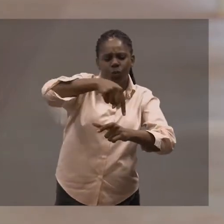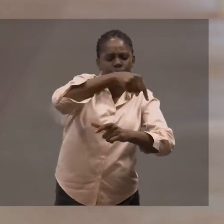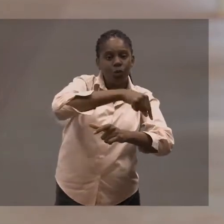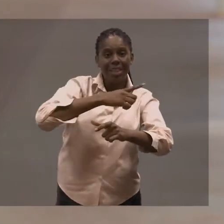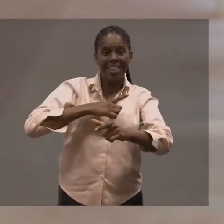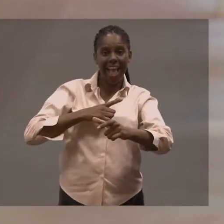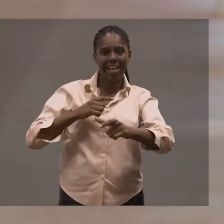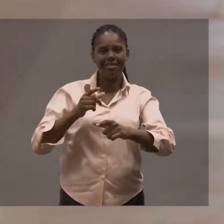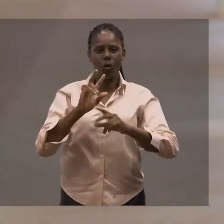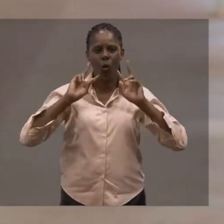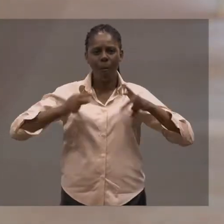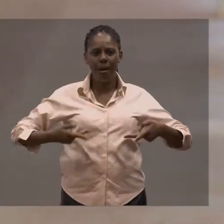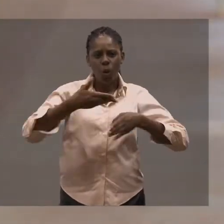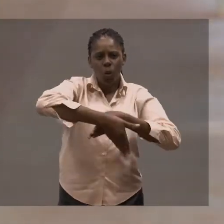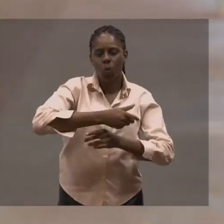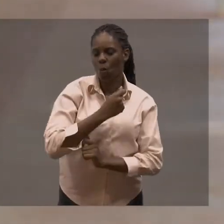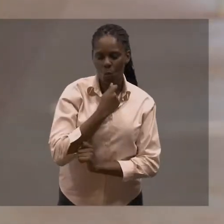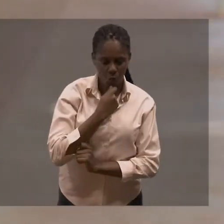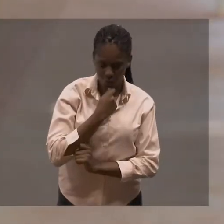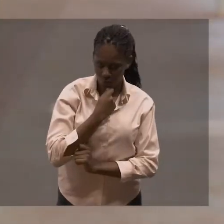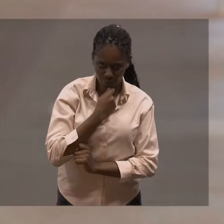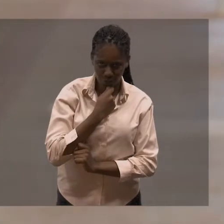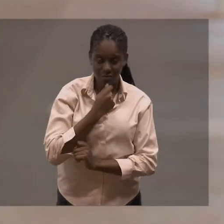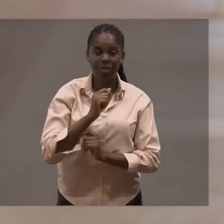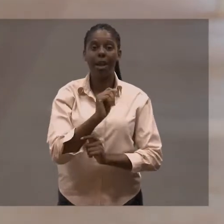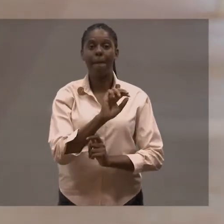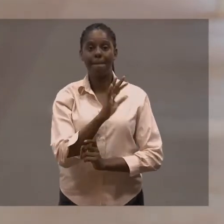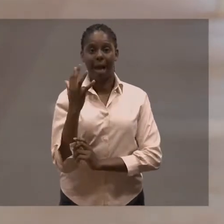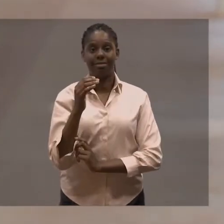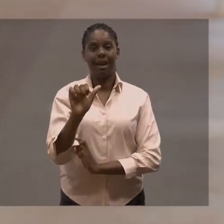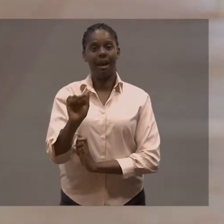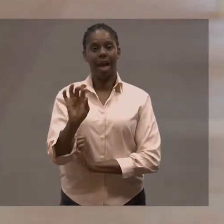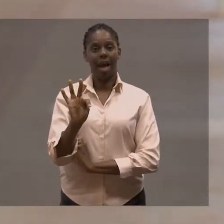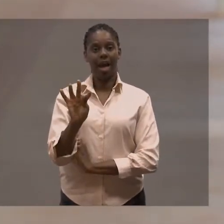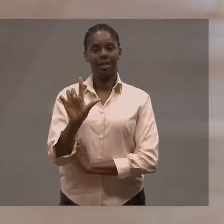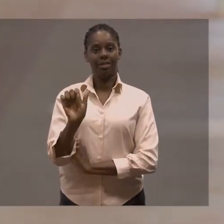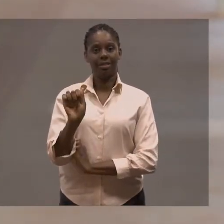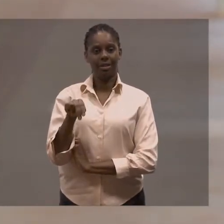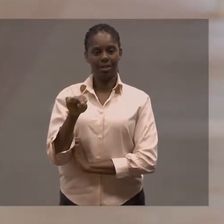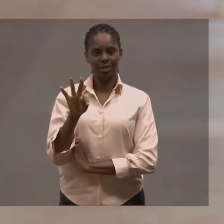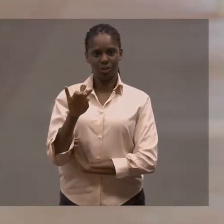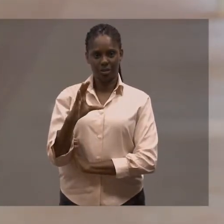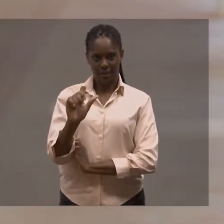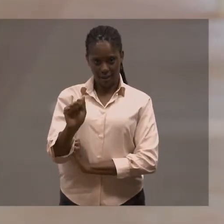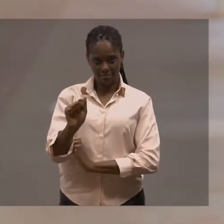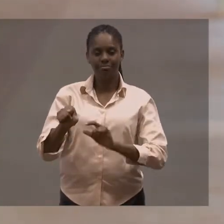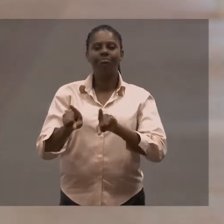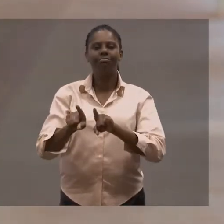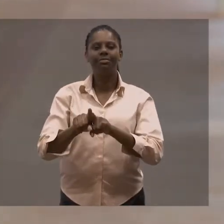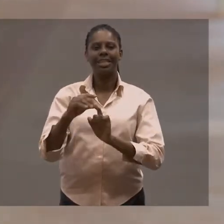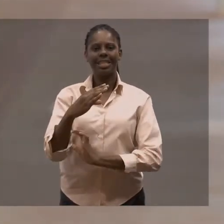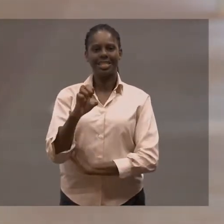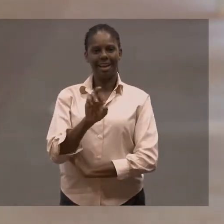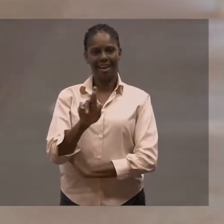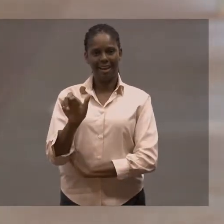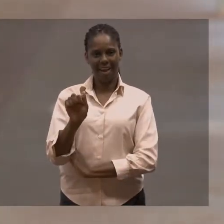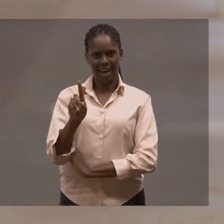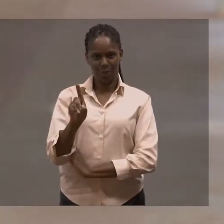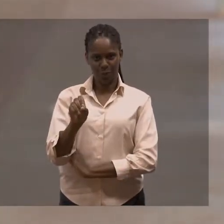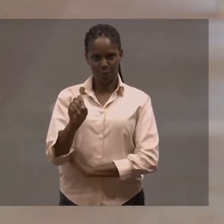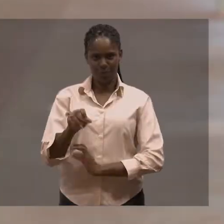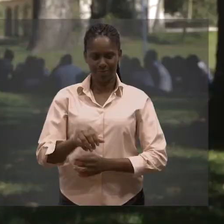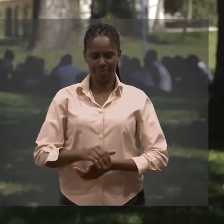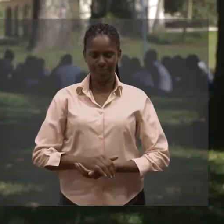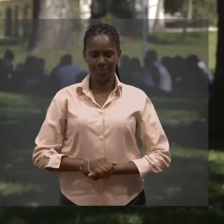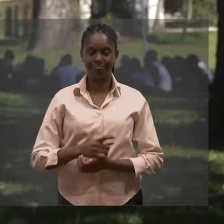tem várias unidades de conservação no entorno, várias áreas de remanescente florestal, tanto de Mata Atlântica quanto